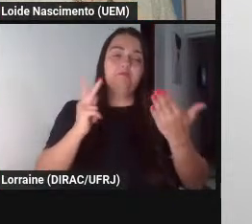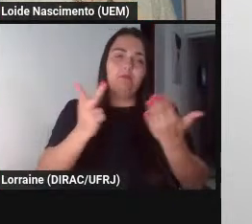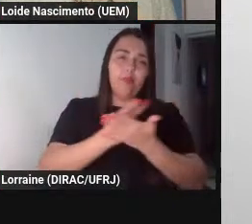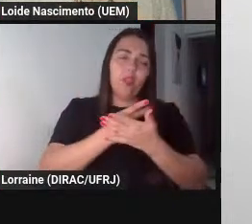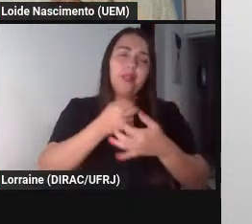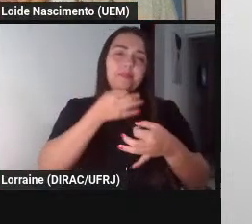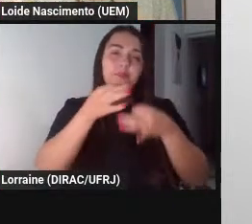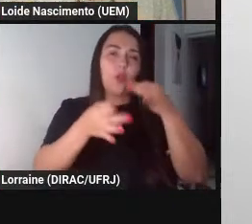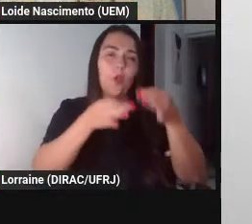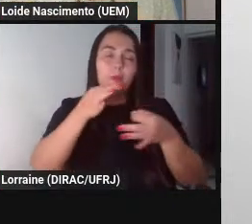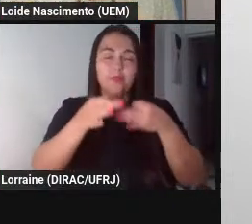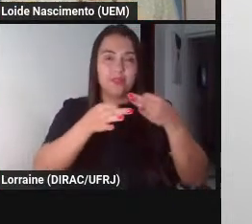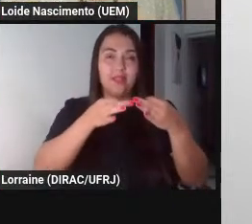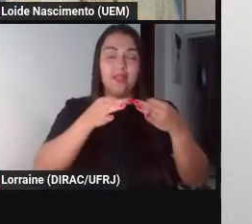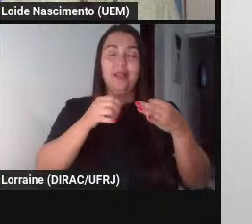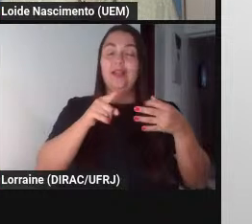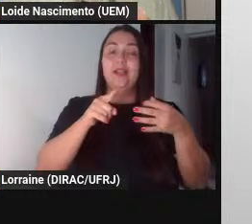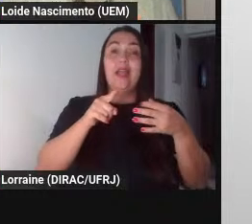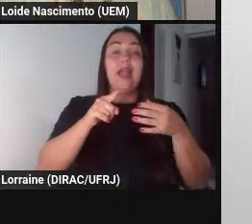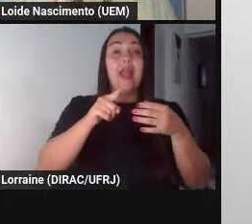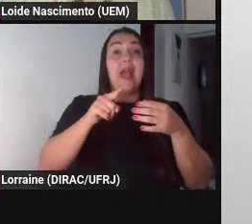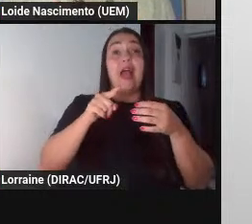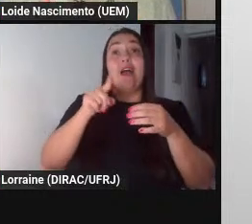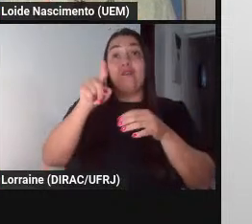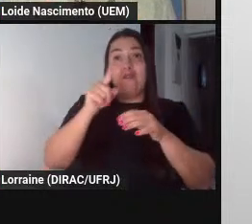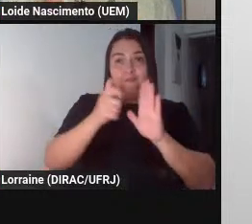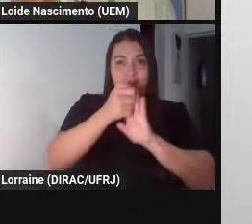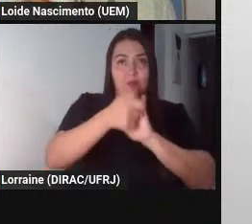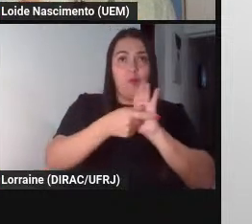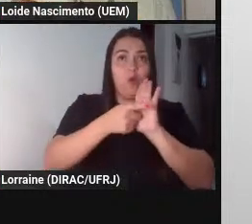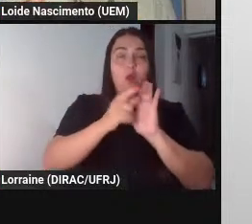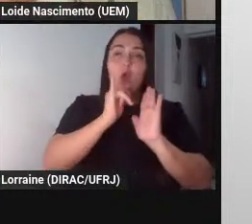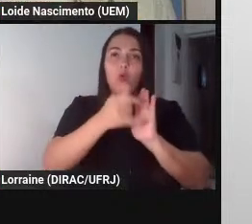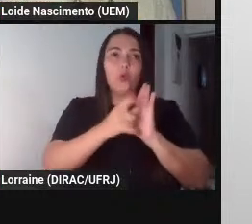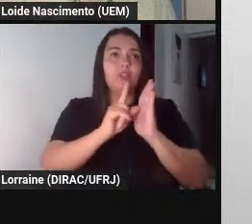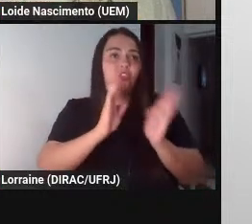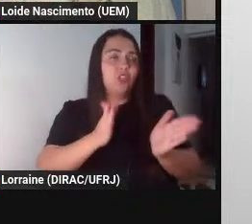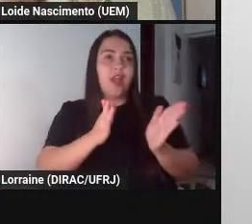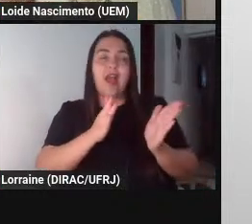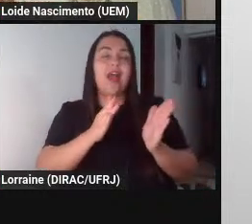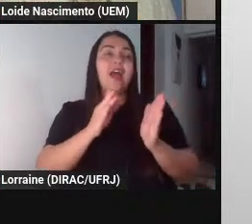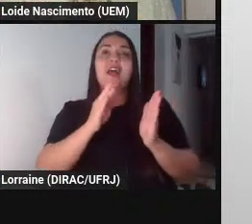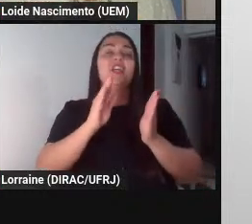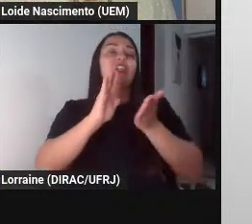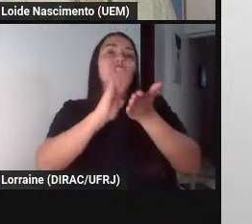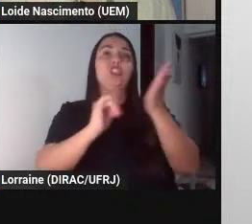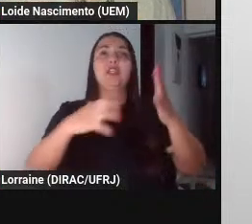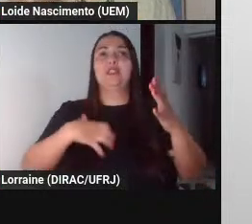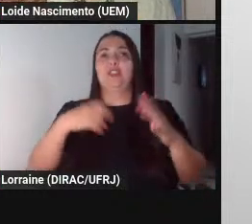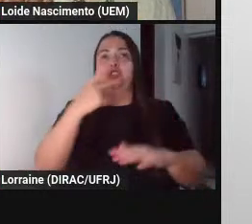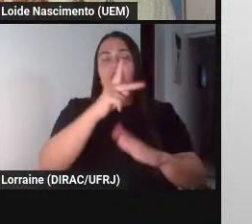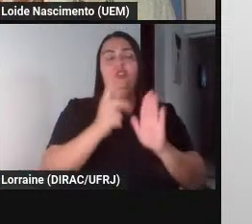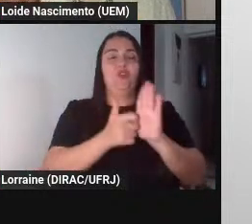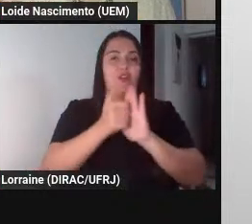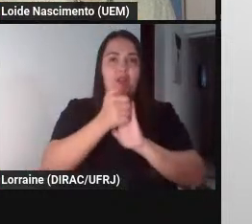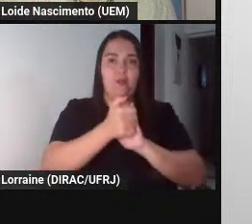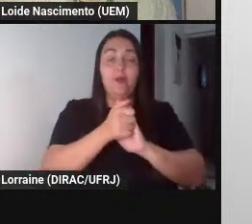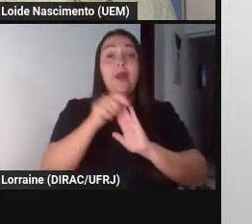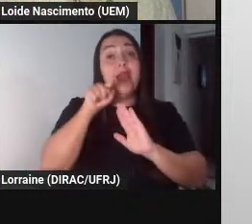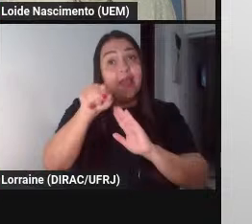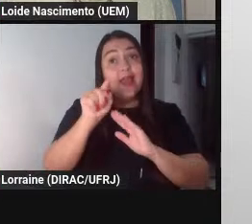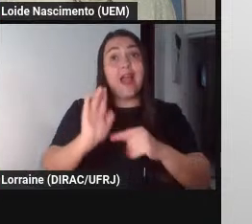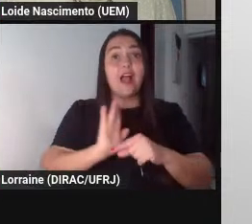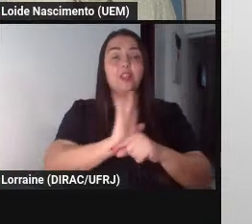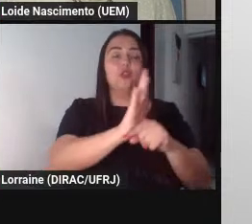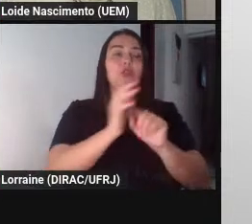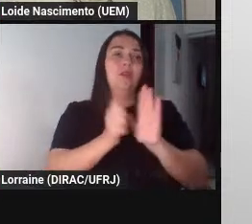comentários desconstruírem a fábula são justamente esses comentários que consagram as fábulas de